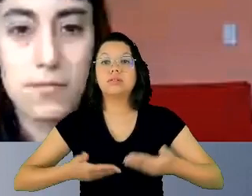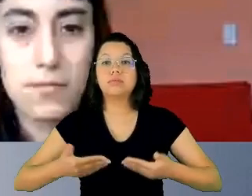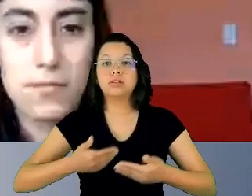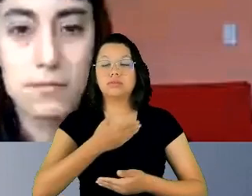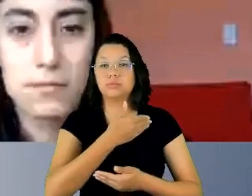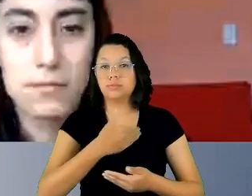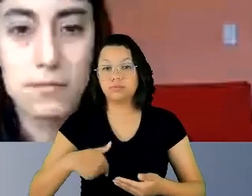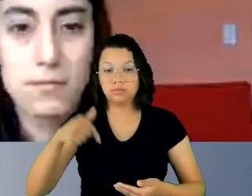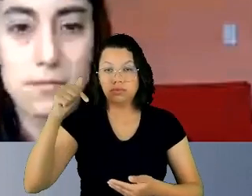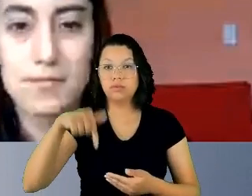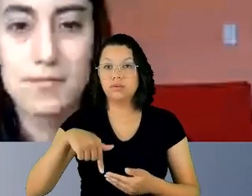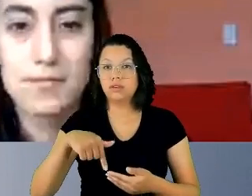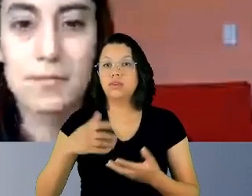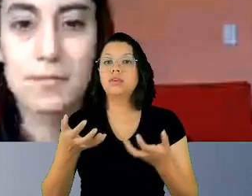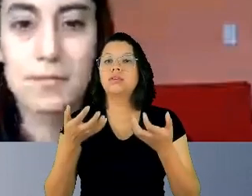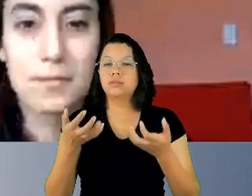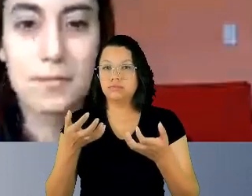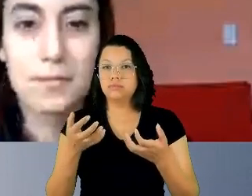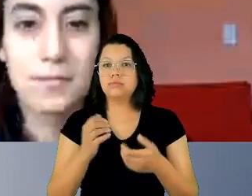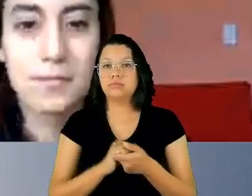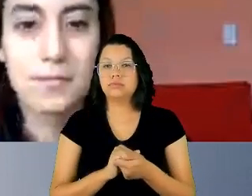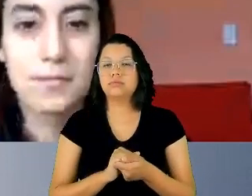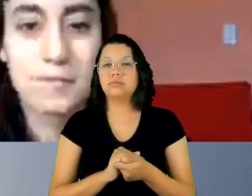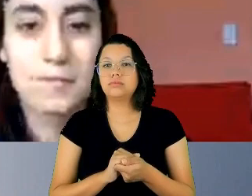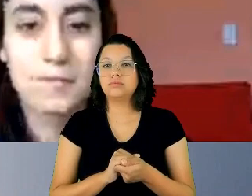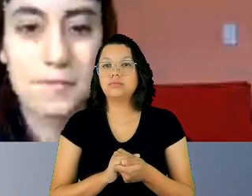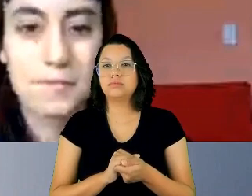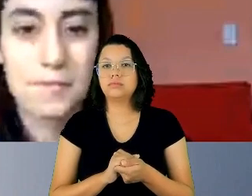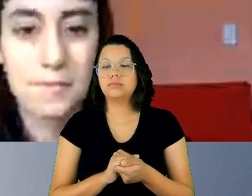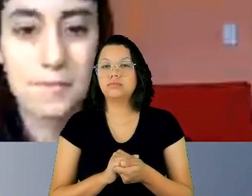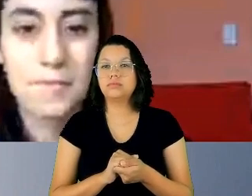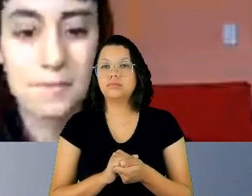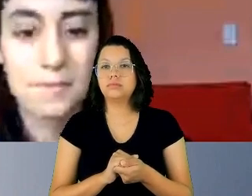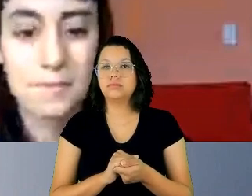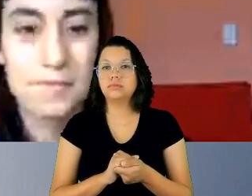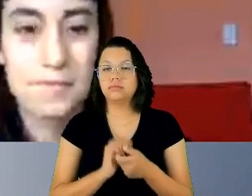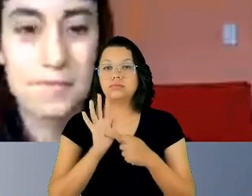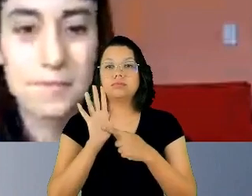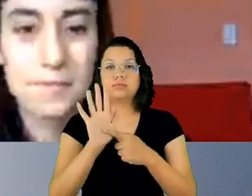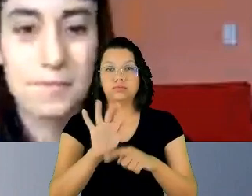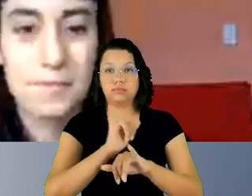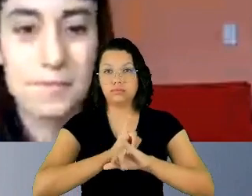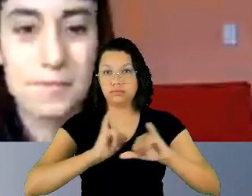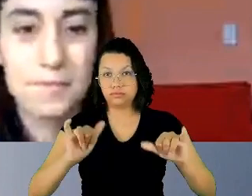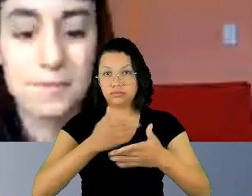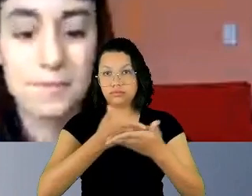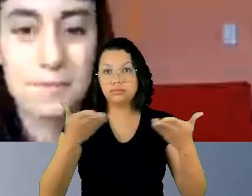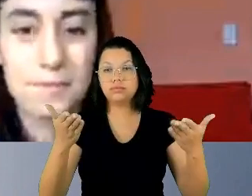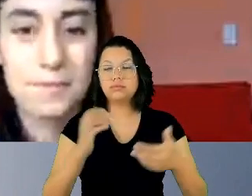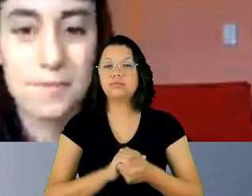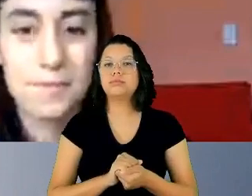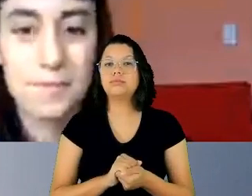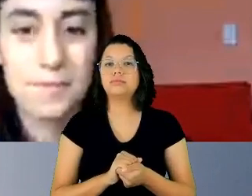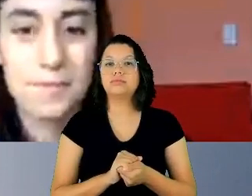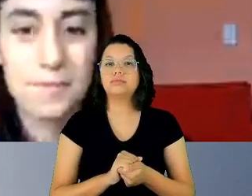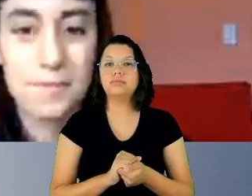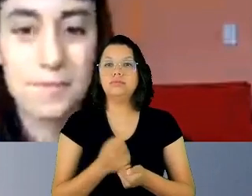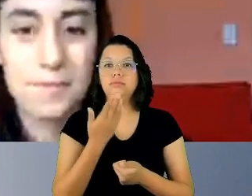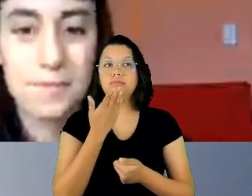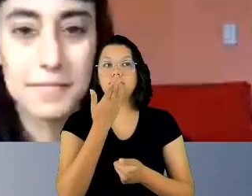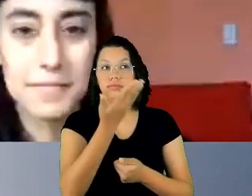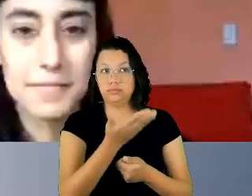gostaria, assim, por fim, de compartilhar com vocês. Peço, então, para a nossa